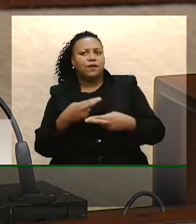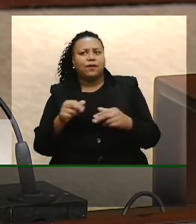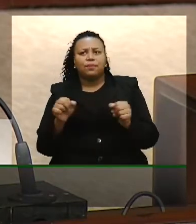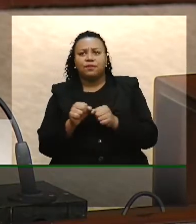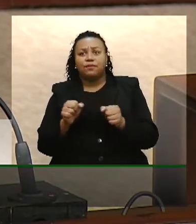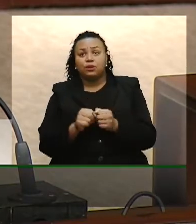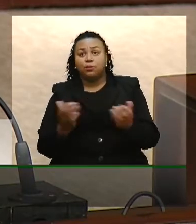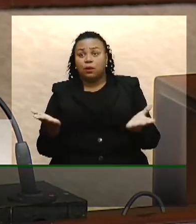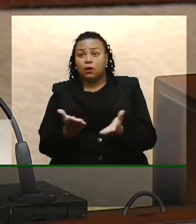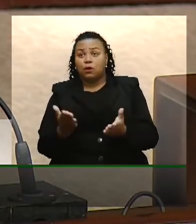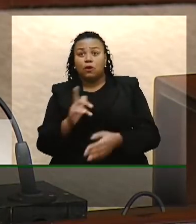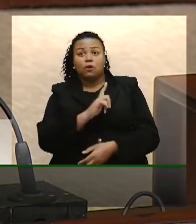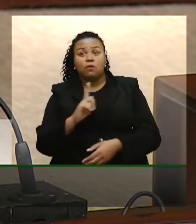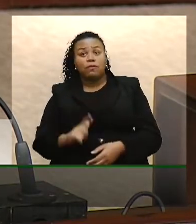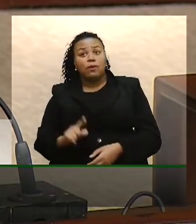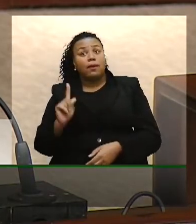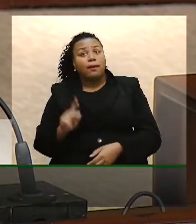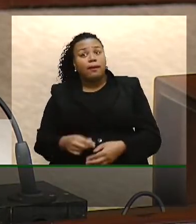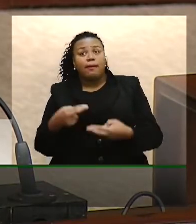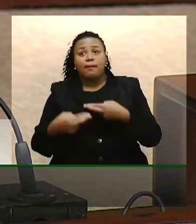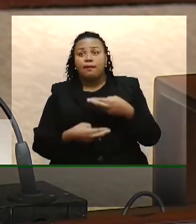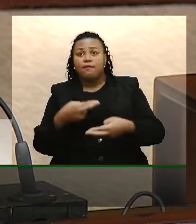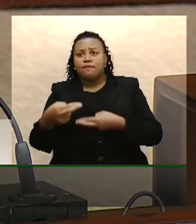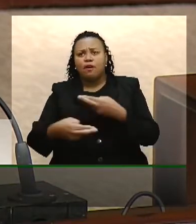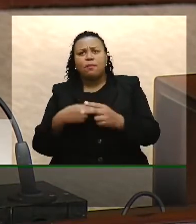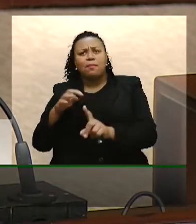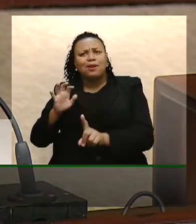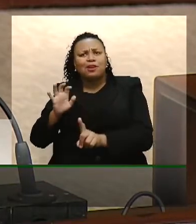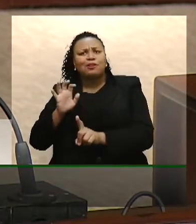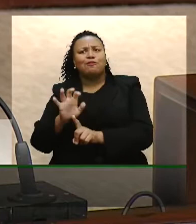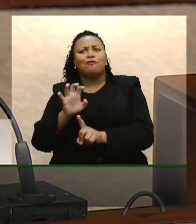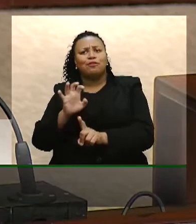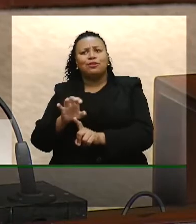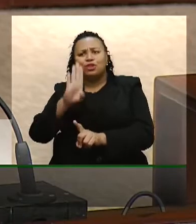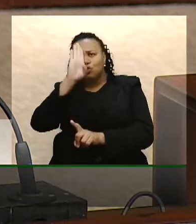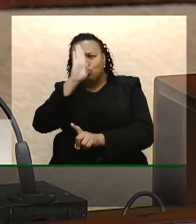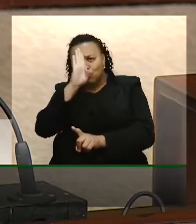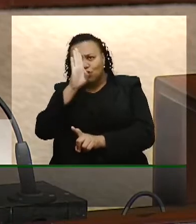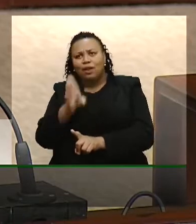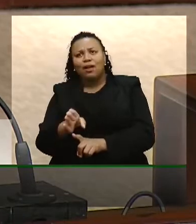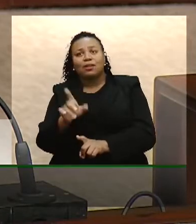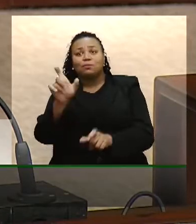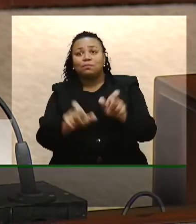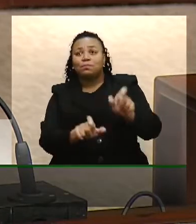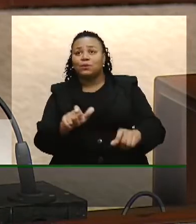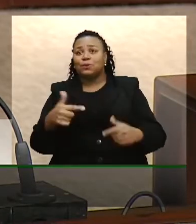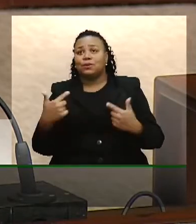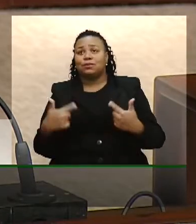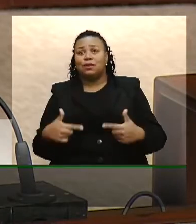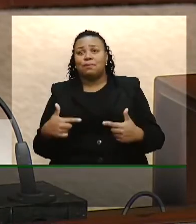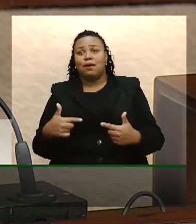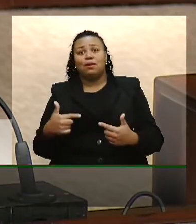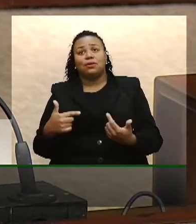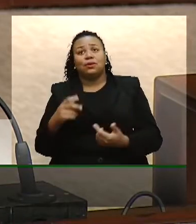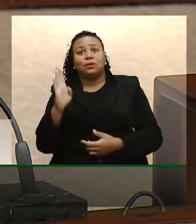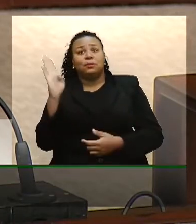pelo atual governo são reformas que atingem frontalmente os trabalhadores do Brasil.